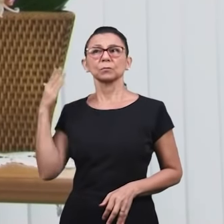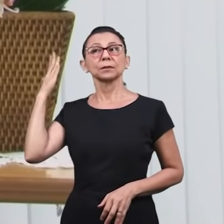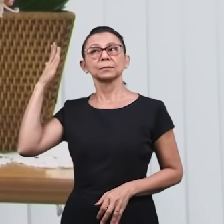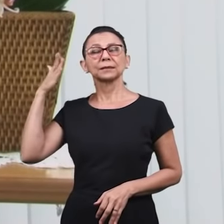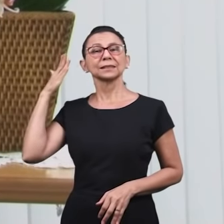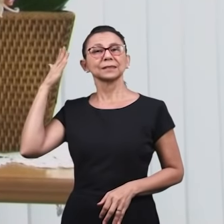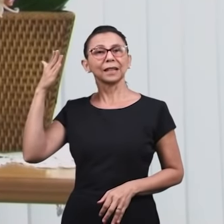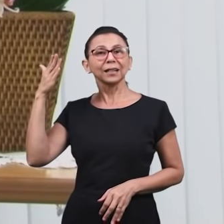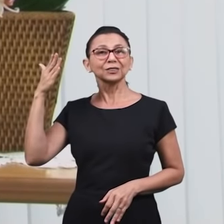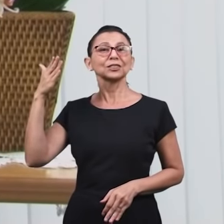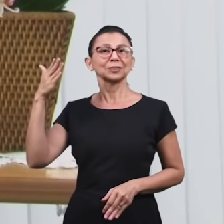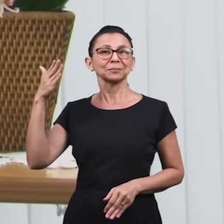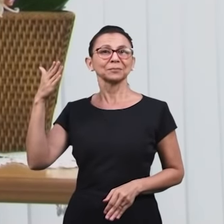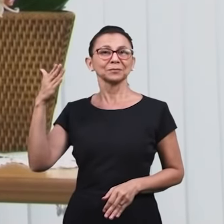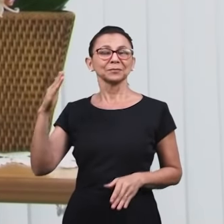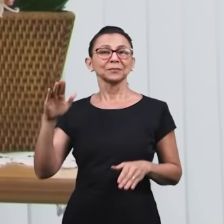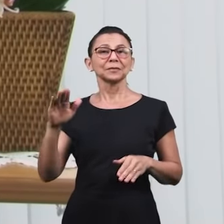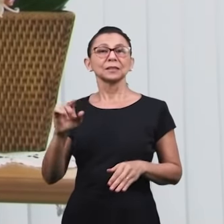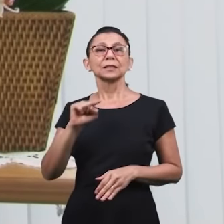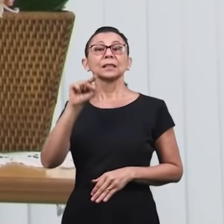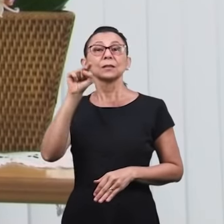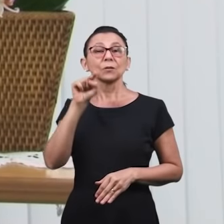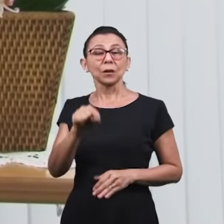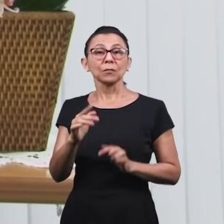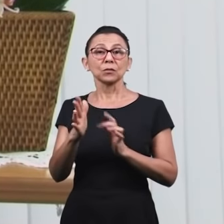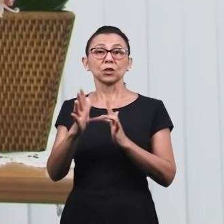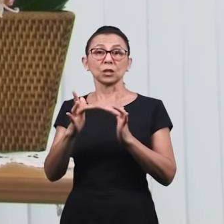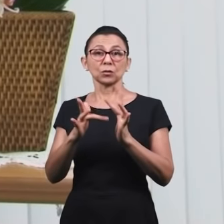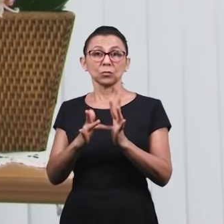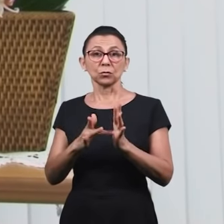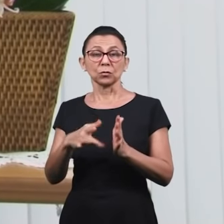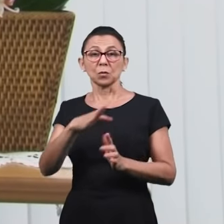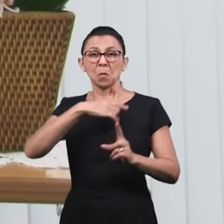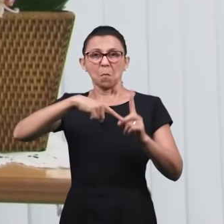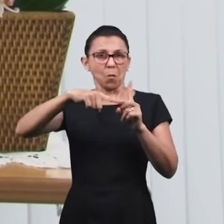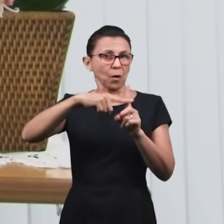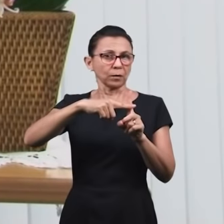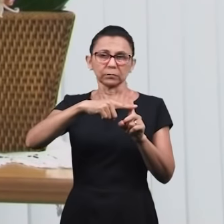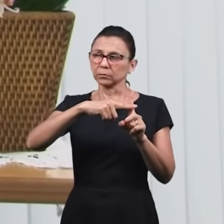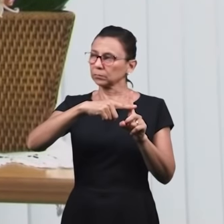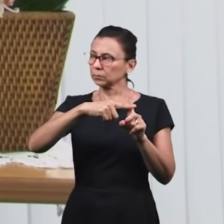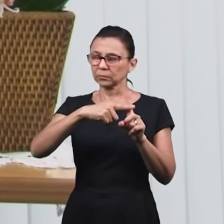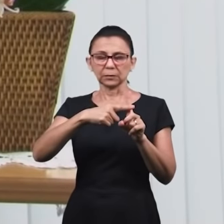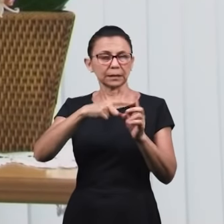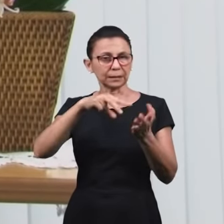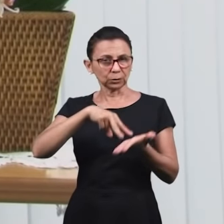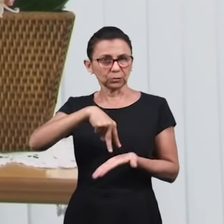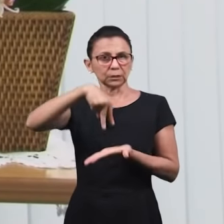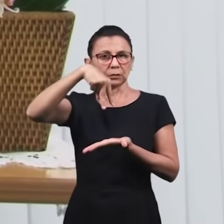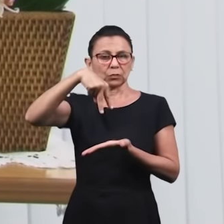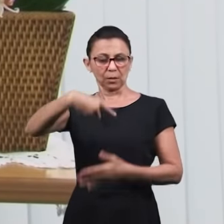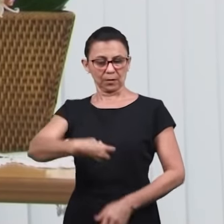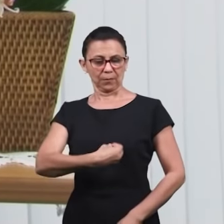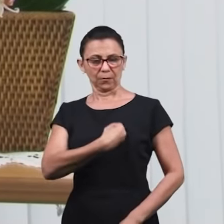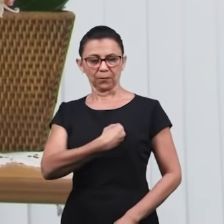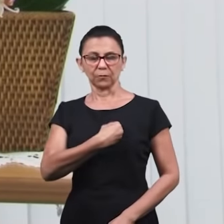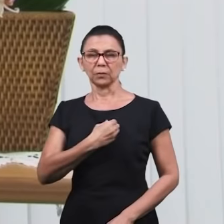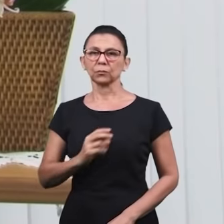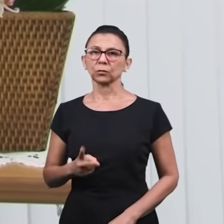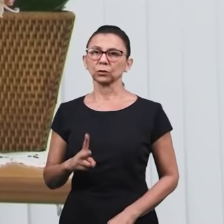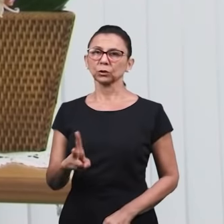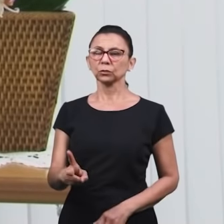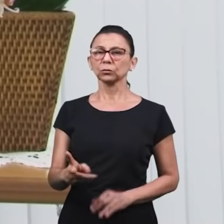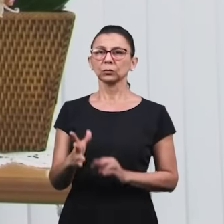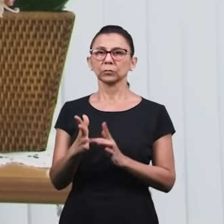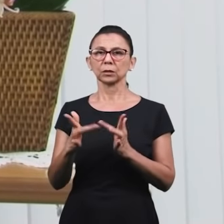mensagem é, ele vive. Esta era a mensagem poderosa, que era testemunhada com os atos